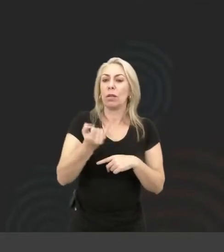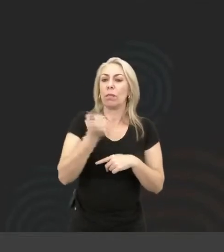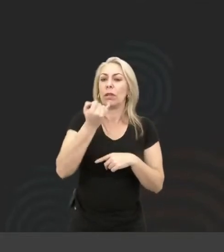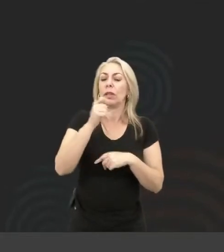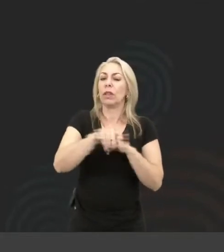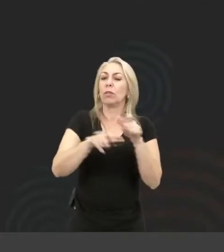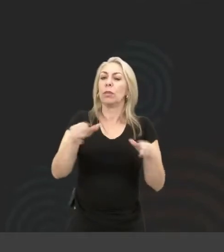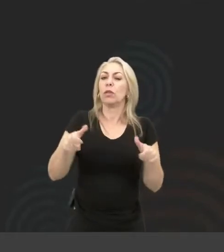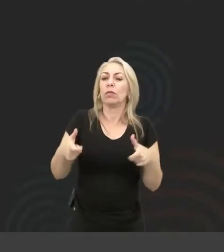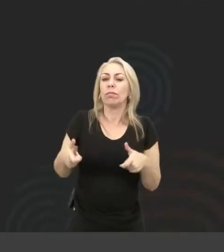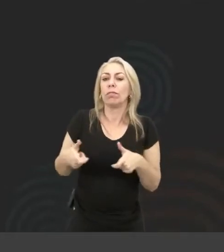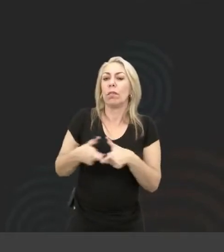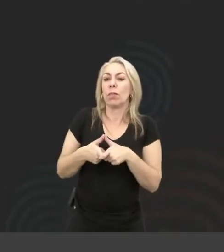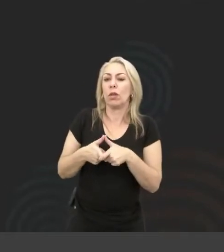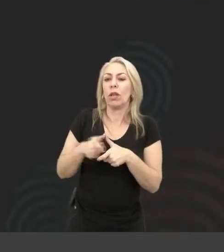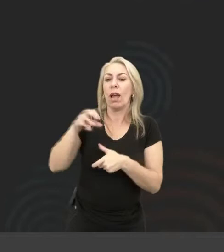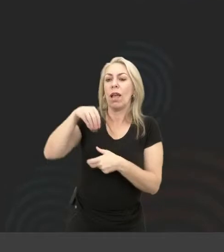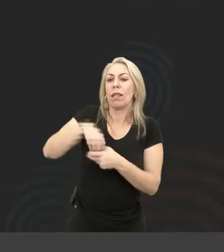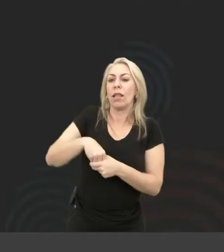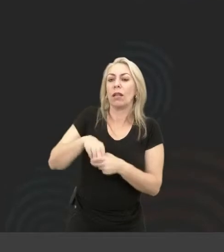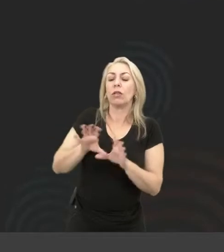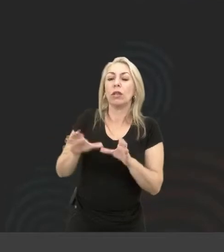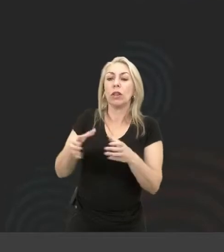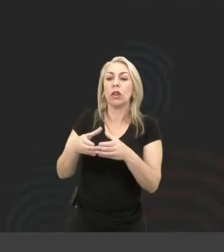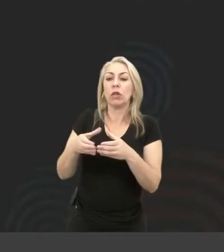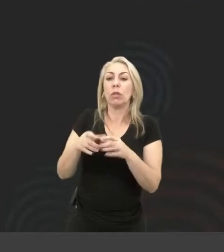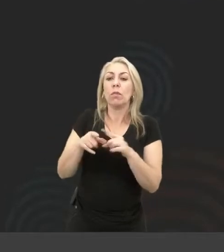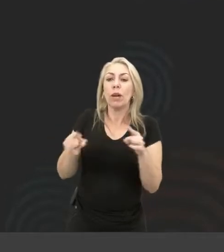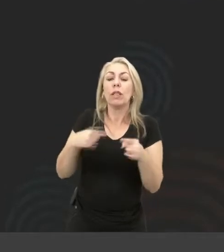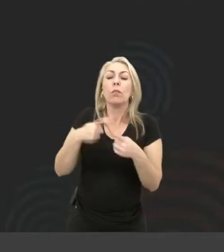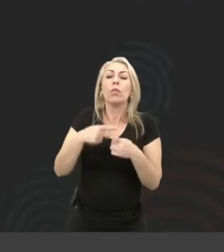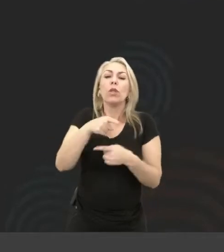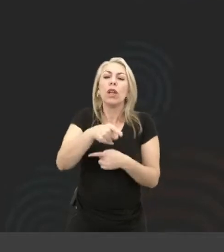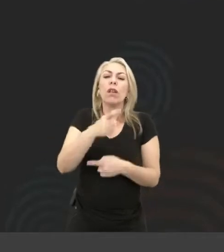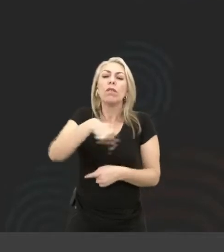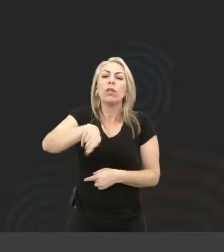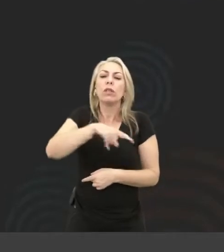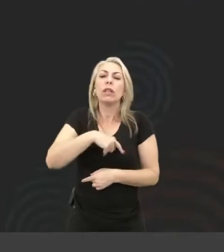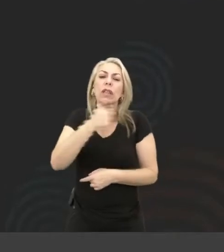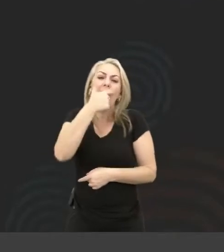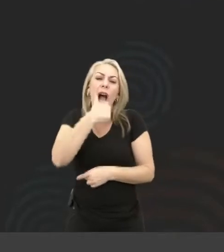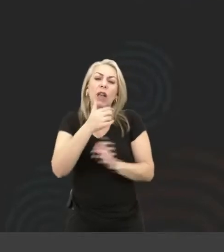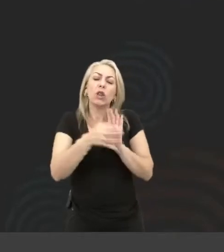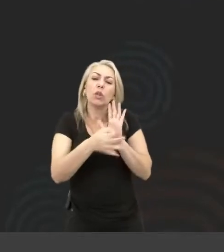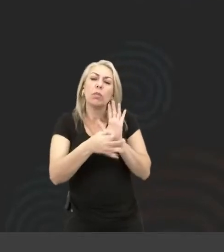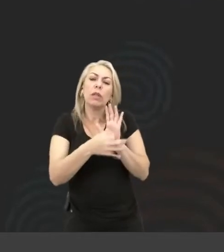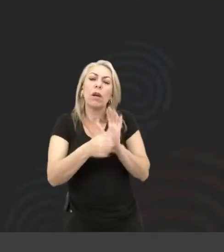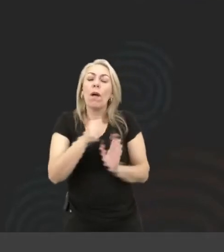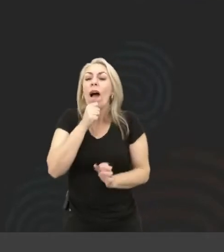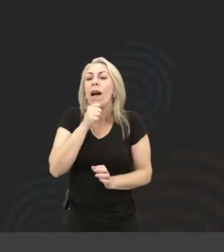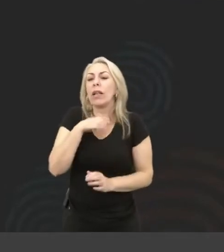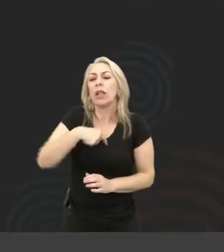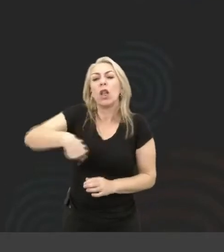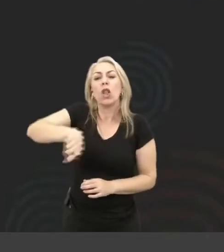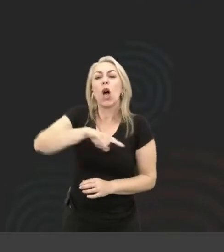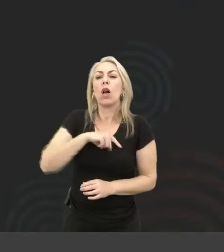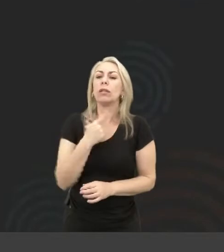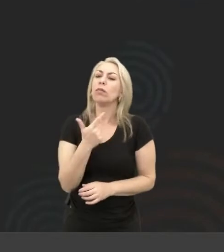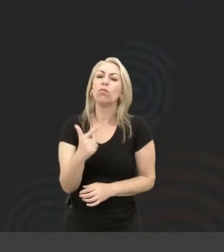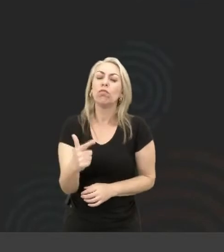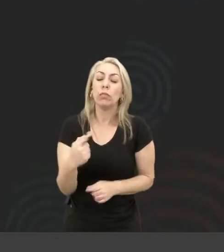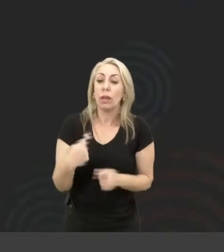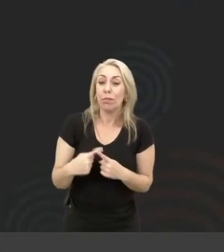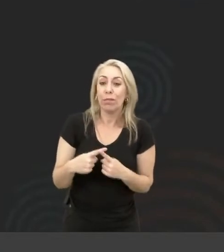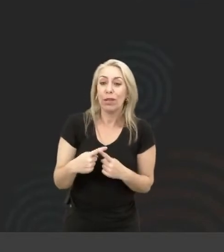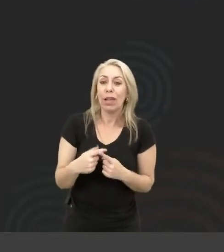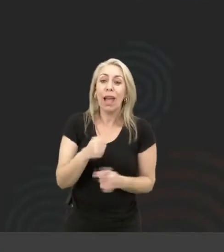pessoas minorizadas dentro desses times. Mas por que vocês acham que a gente ainda não tem, né? Tantas... Por que